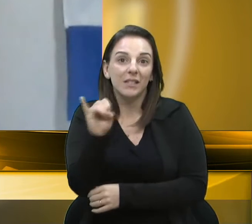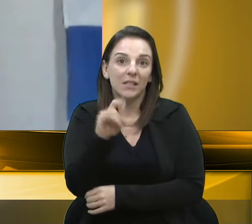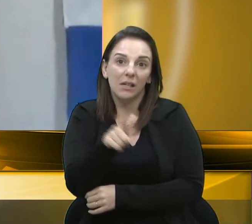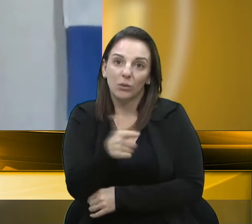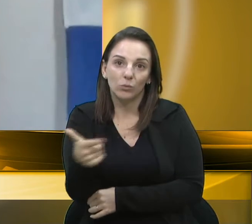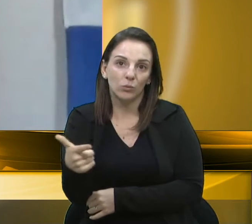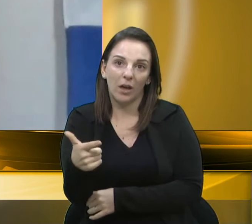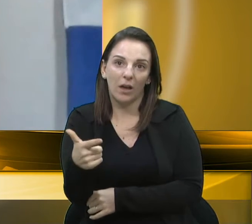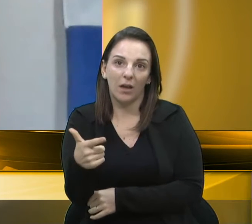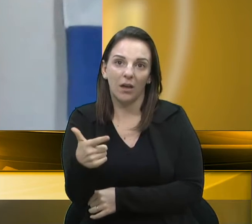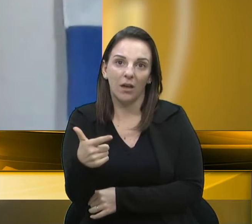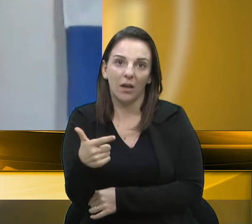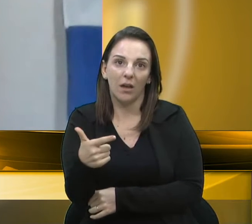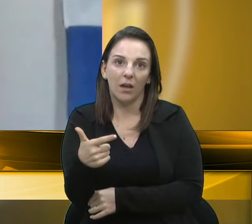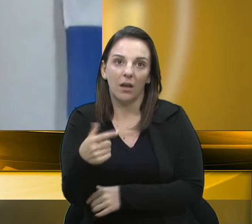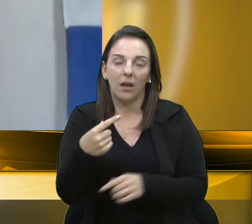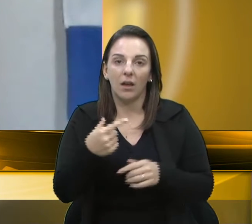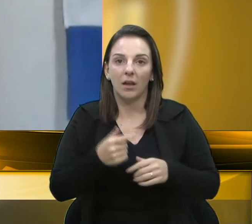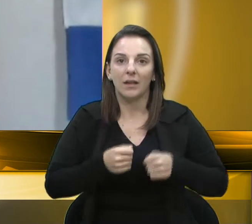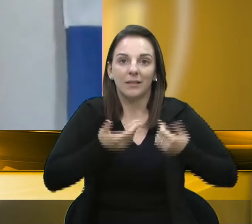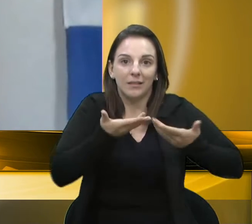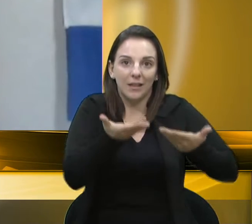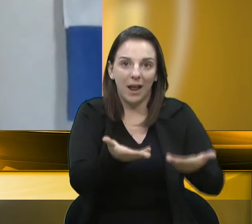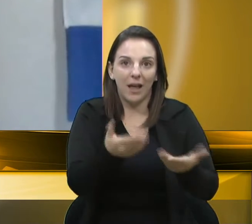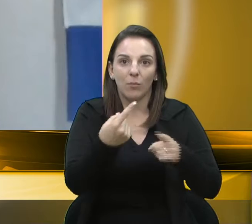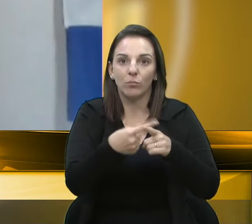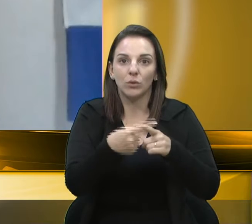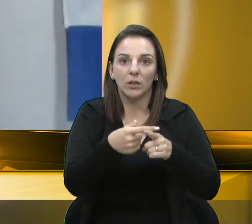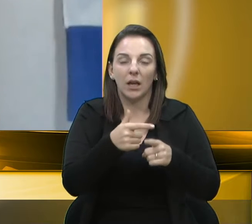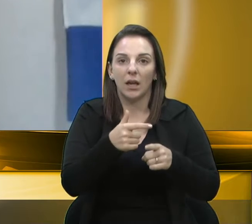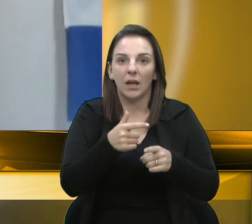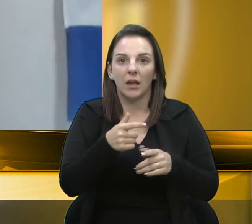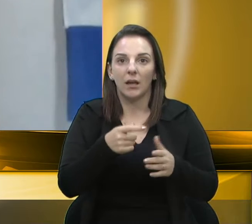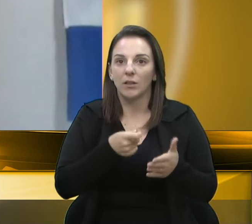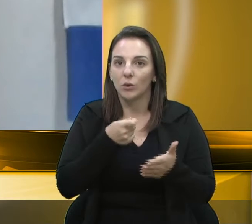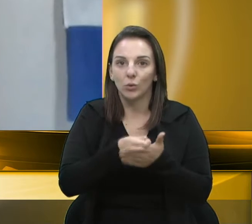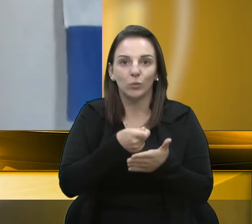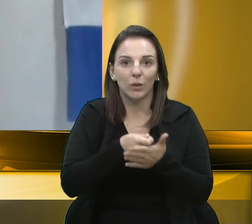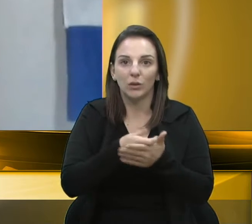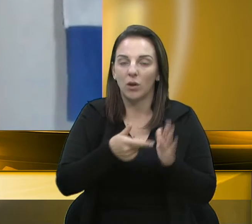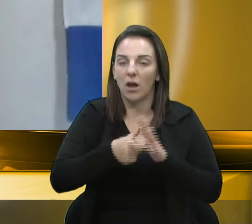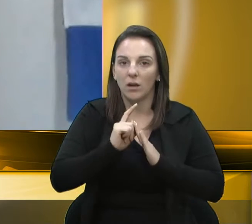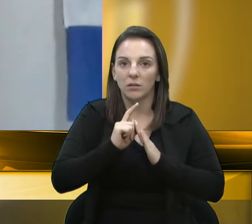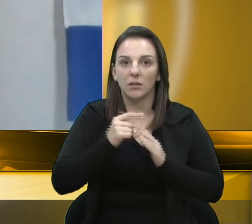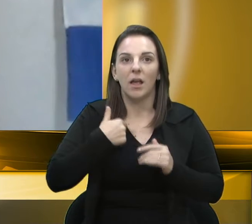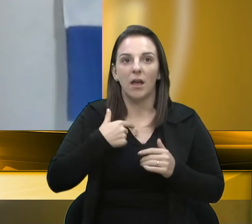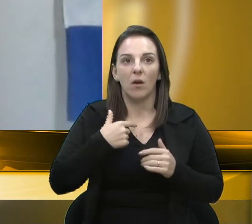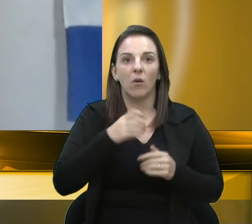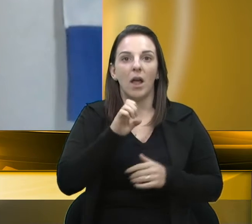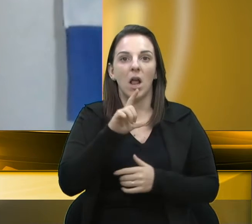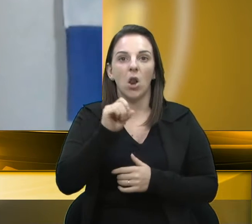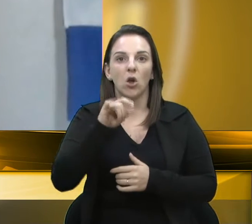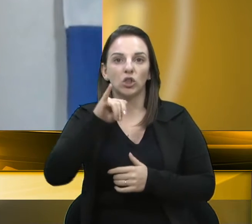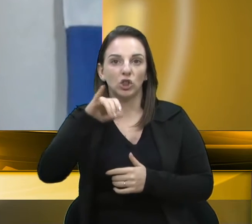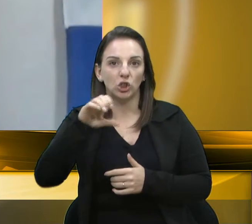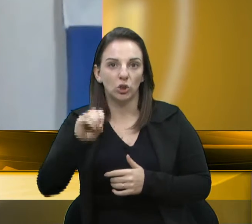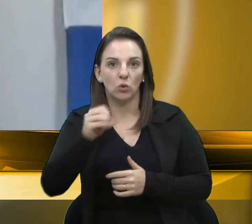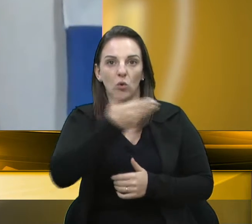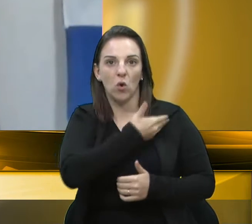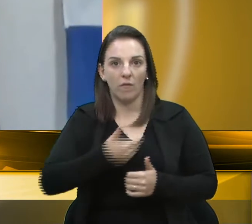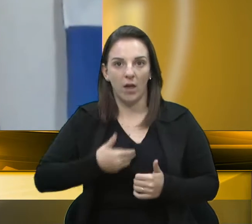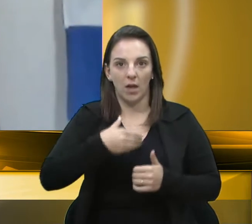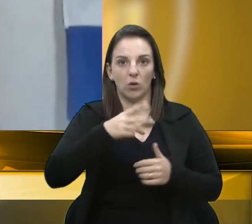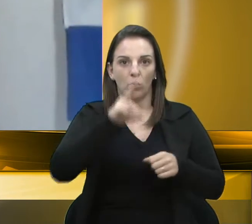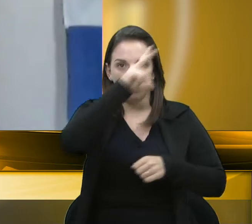buscar antes. Elogia que o prefeito Adiló, que está indo buscar, elogia os governos estaduais que estão indo buscar, elogia a assembleia que está